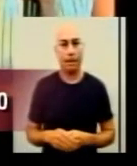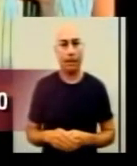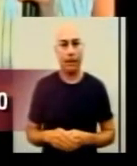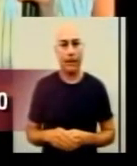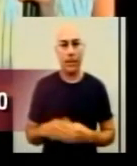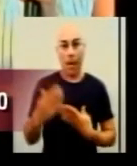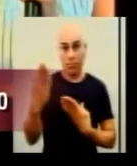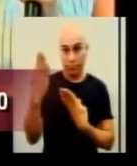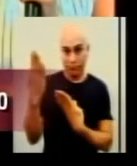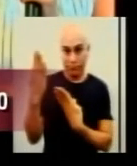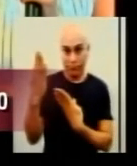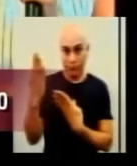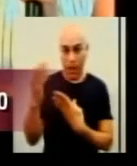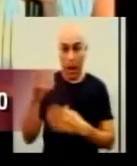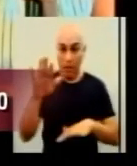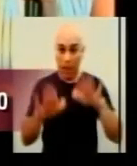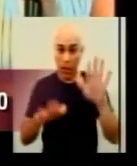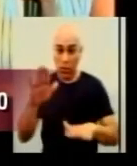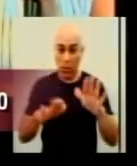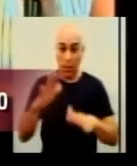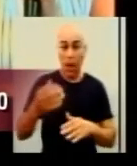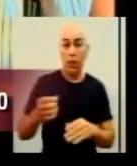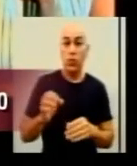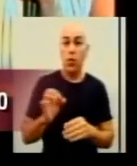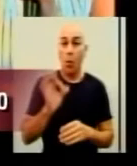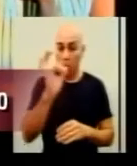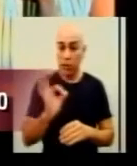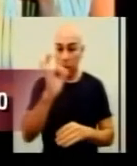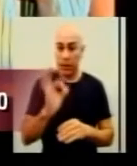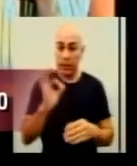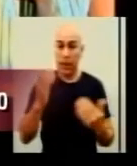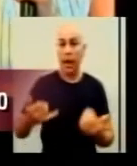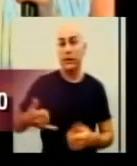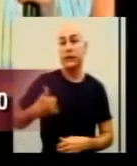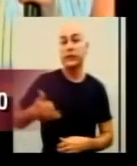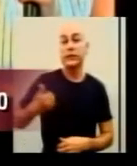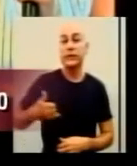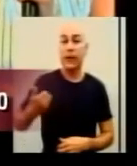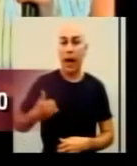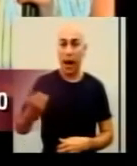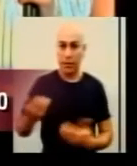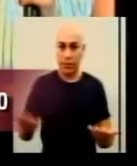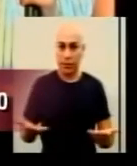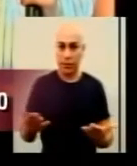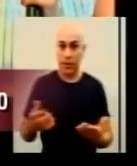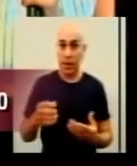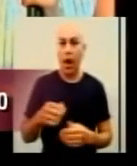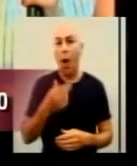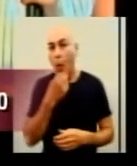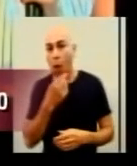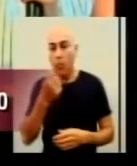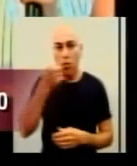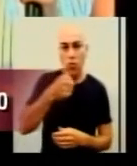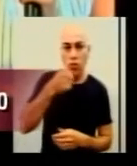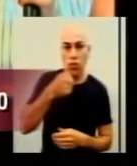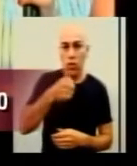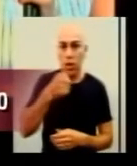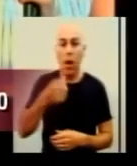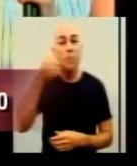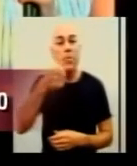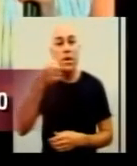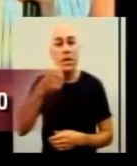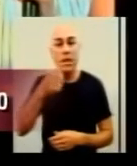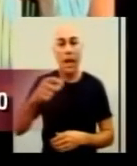A distribuição dos óbitos do coronavírus por faixa etária, né? E sexo. Vocês podem ver que no sexo